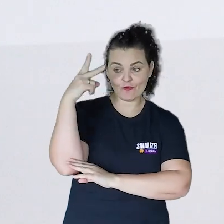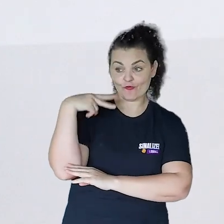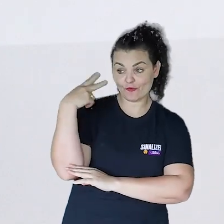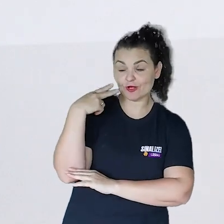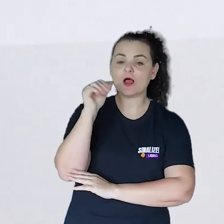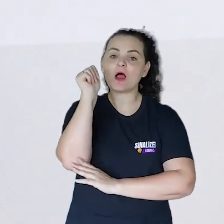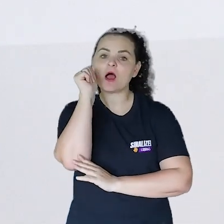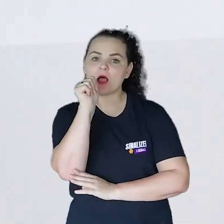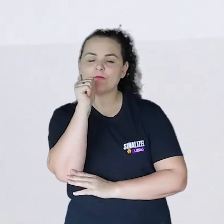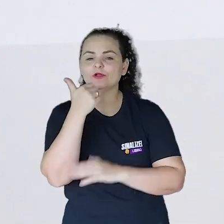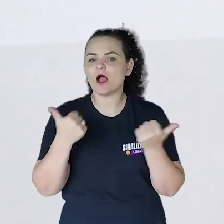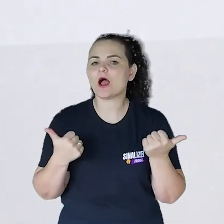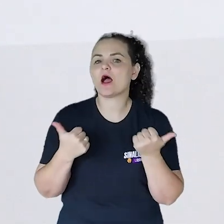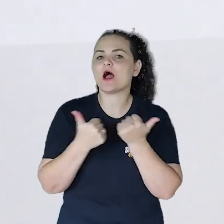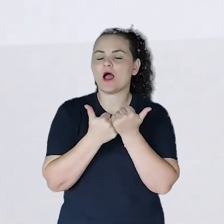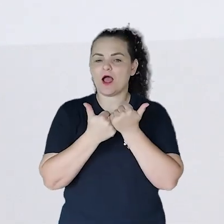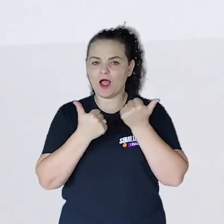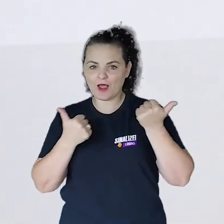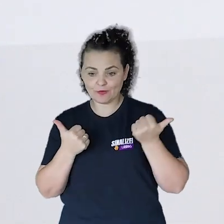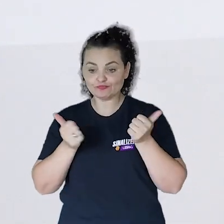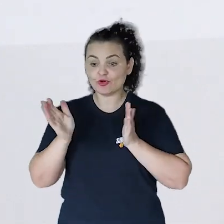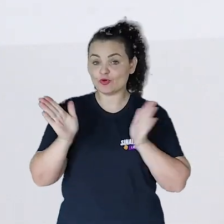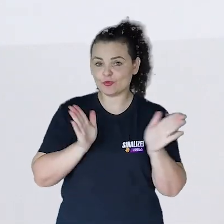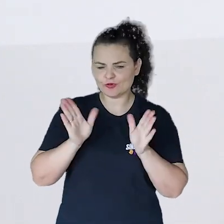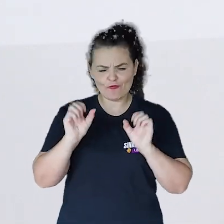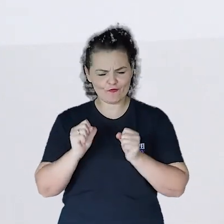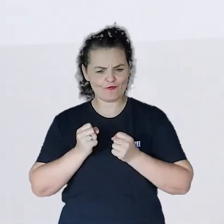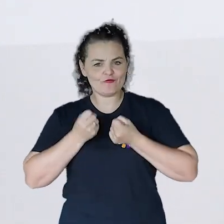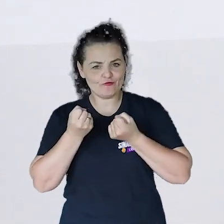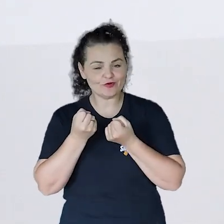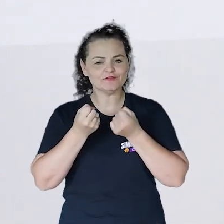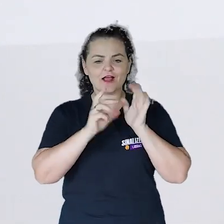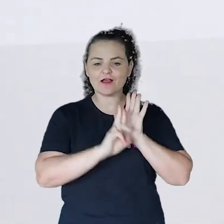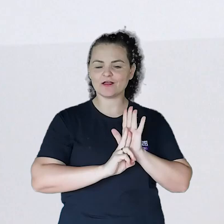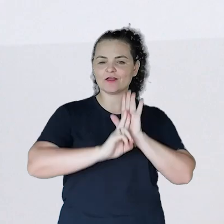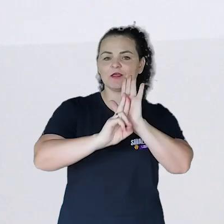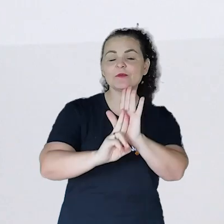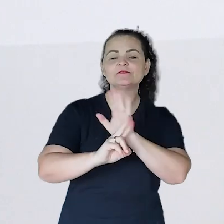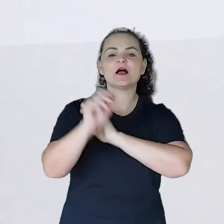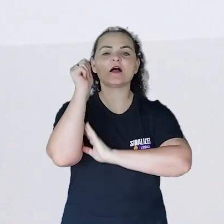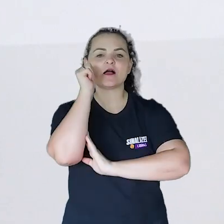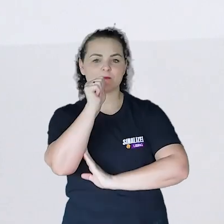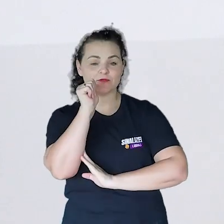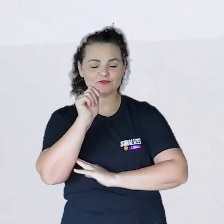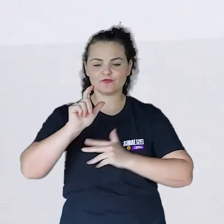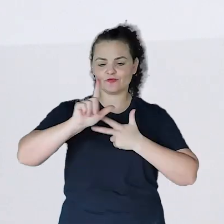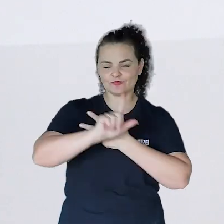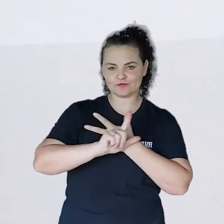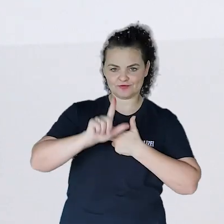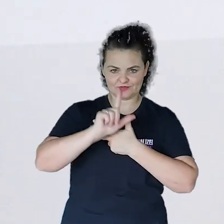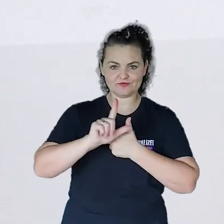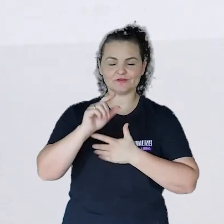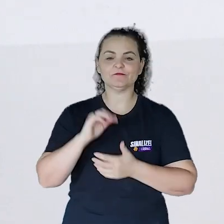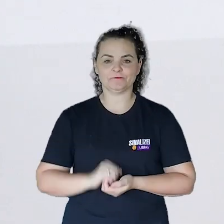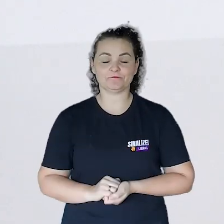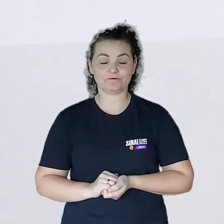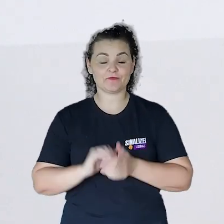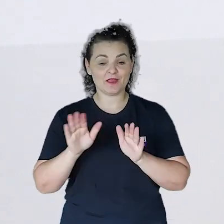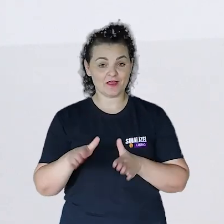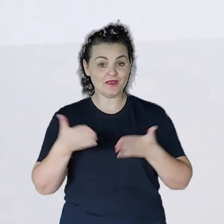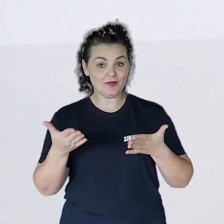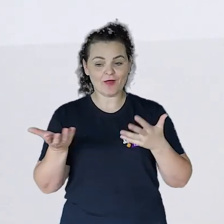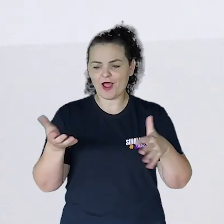e que estarão contribuindo para o fortalecimento da representatividade feminina no legislativo.